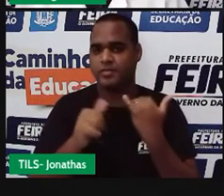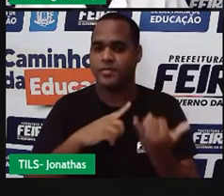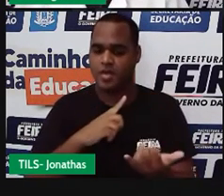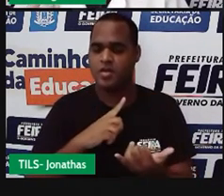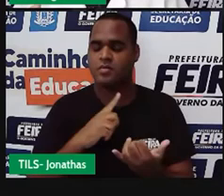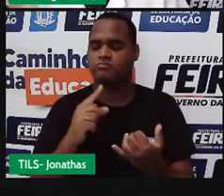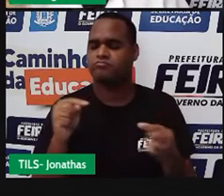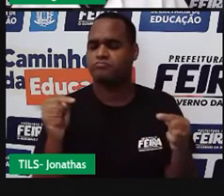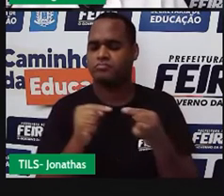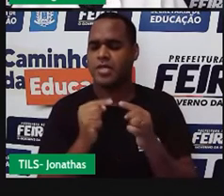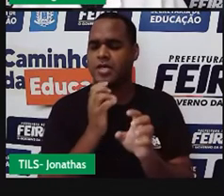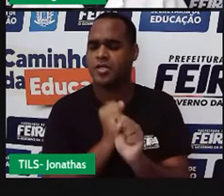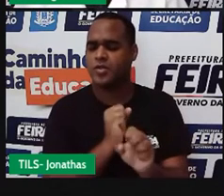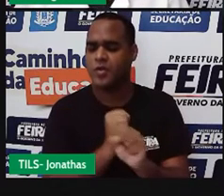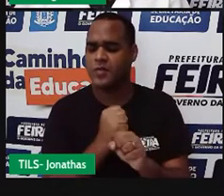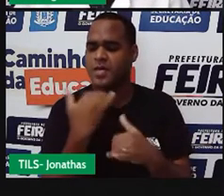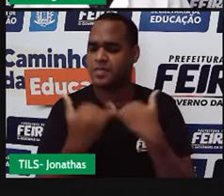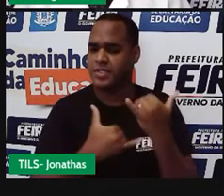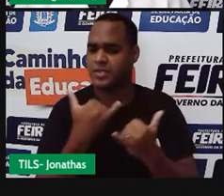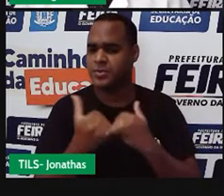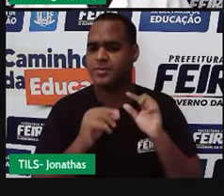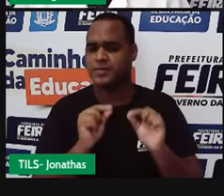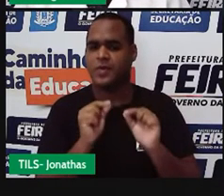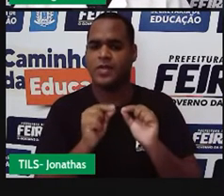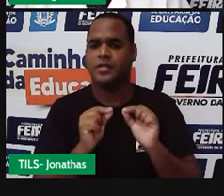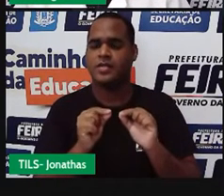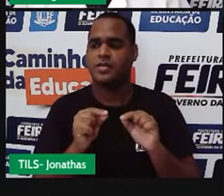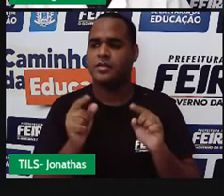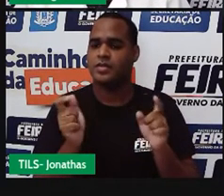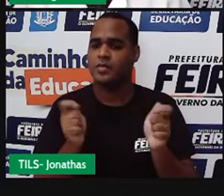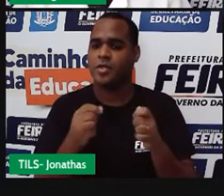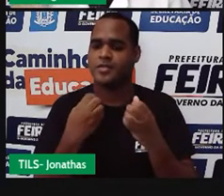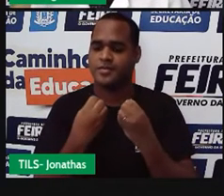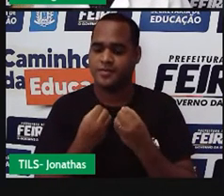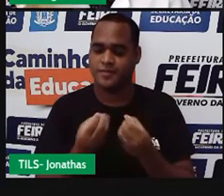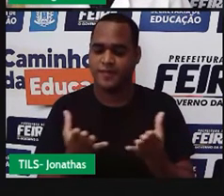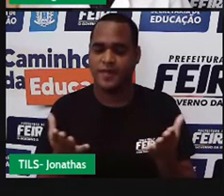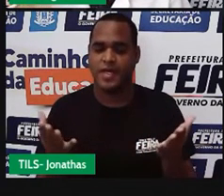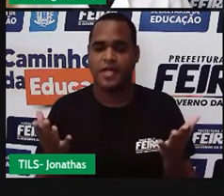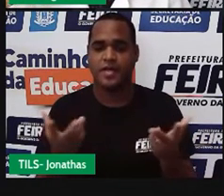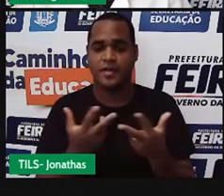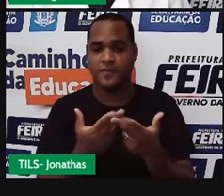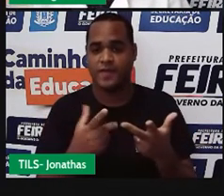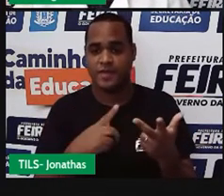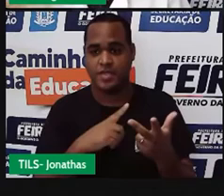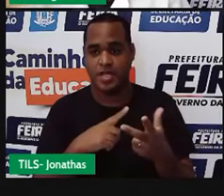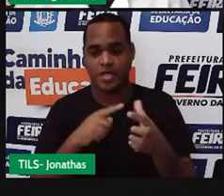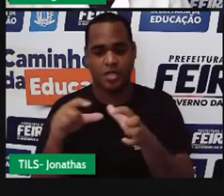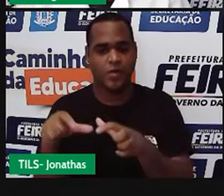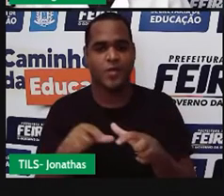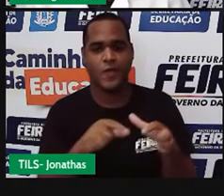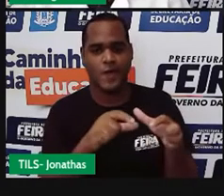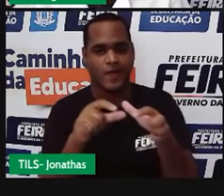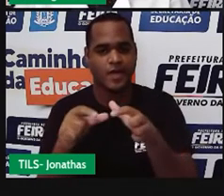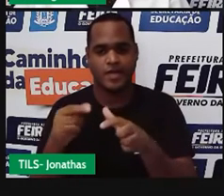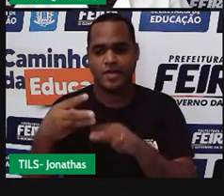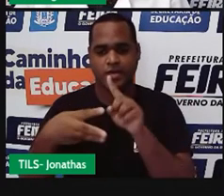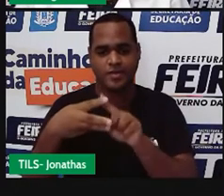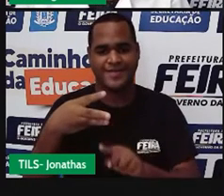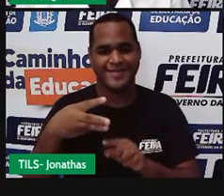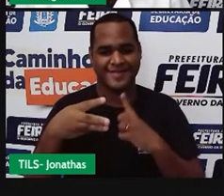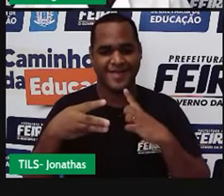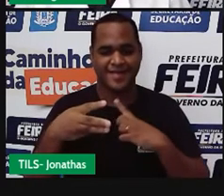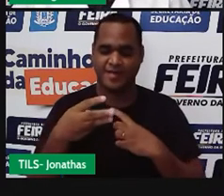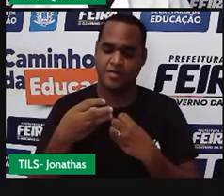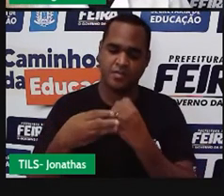essa quantidade total de brinquedos brinquedos será distribuída entre três lugares, três instituições vão